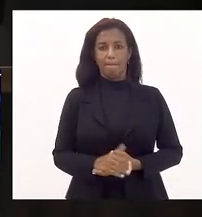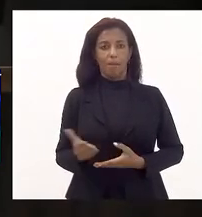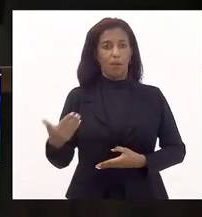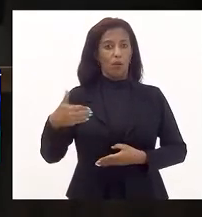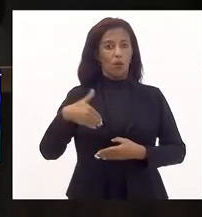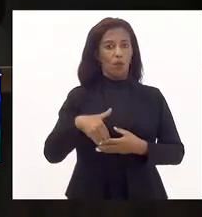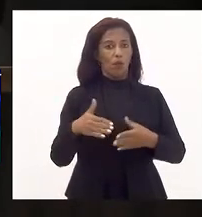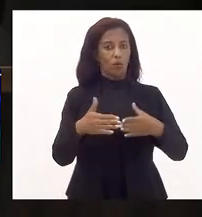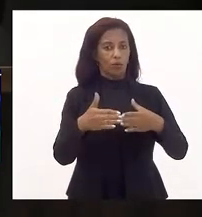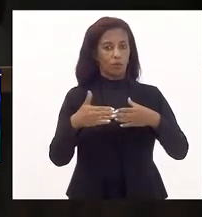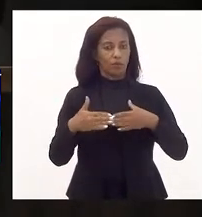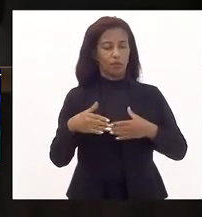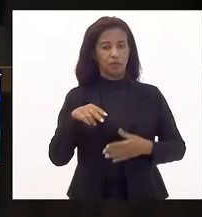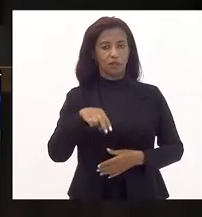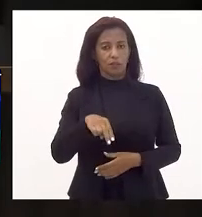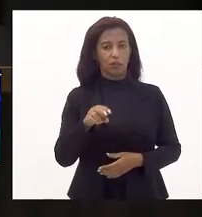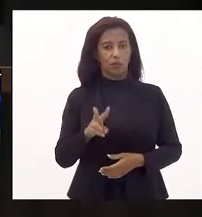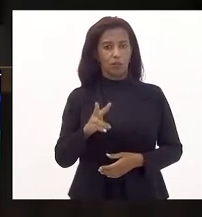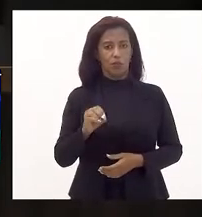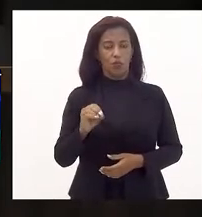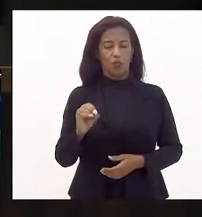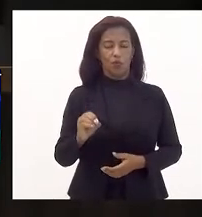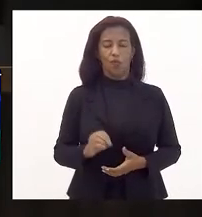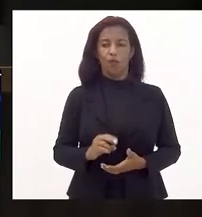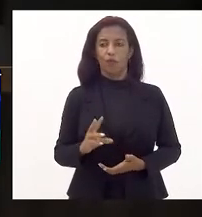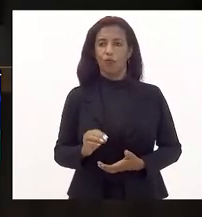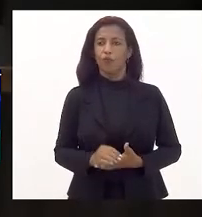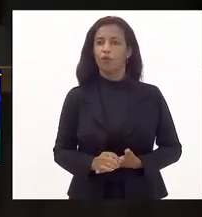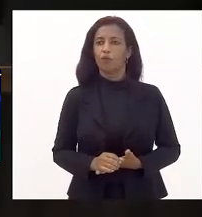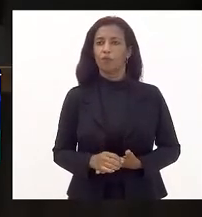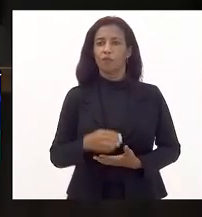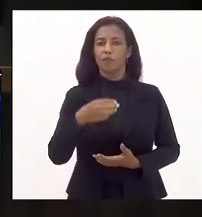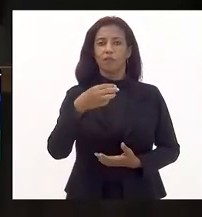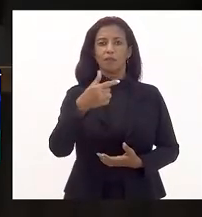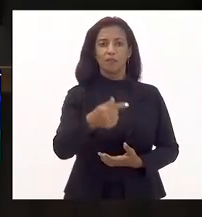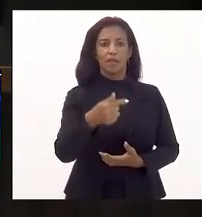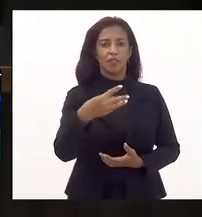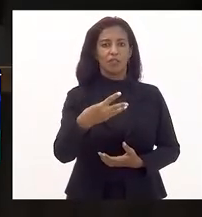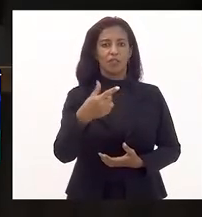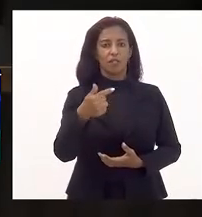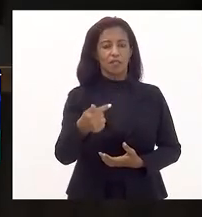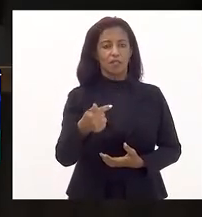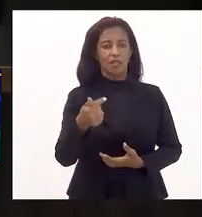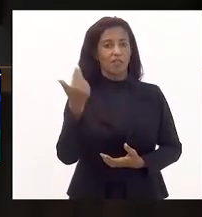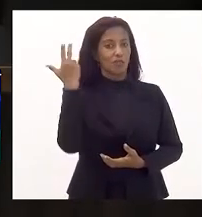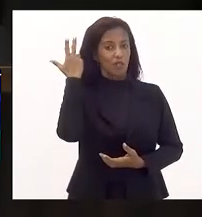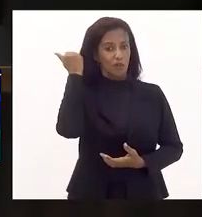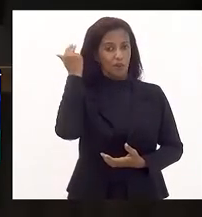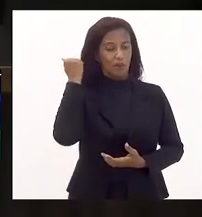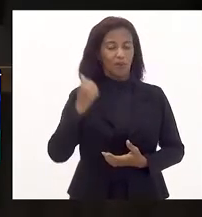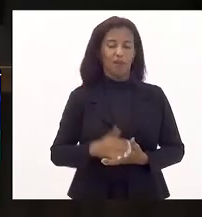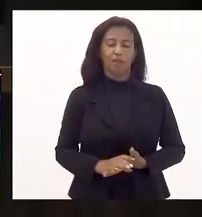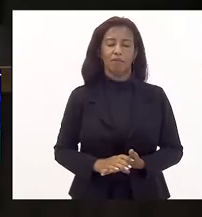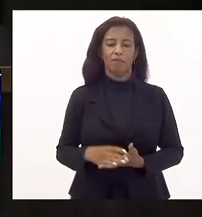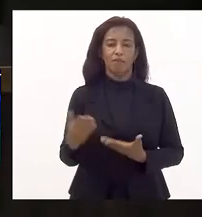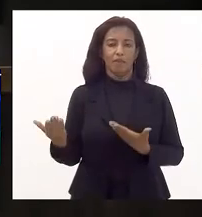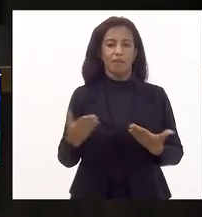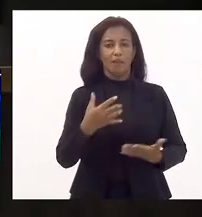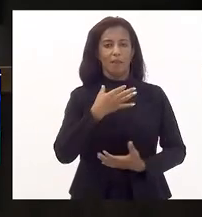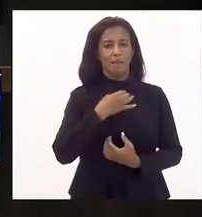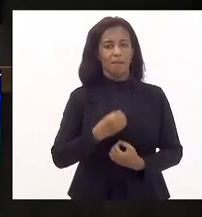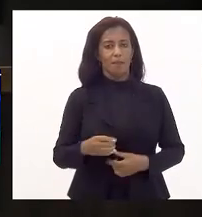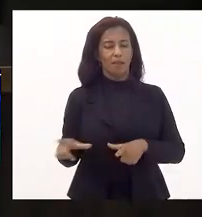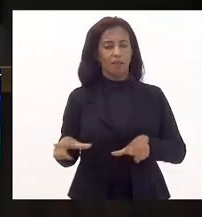voto pela abstenção do novo. Projeto de resolução 737 2021 de autoria do deputado Eleomar Coelho. Concede a medalha